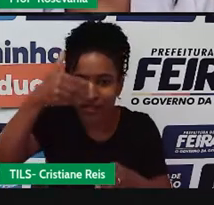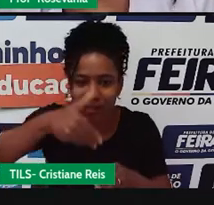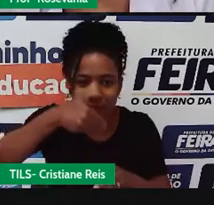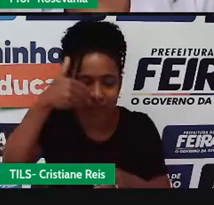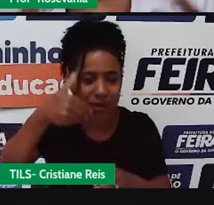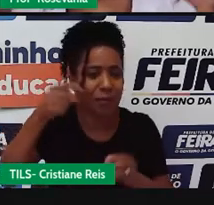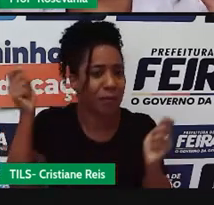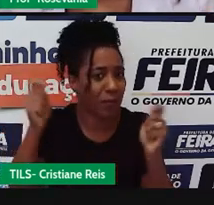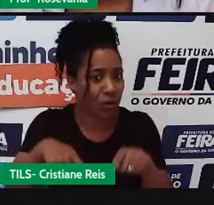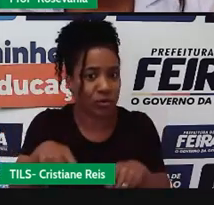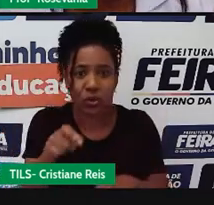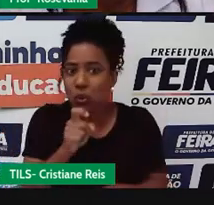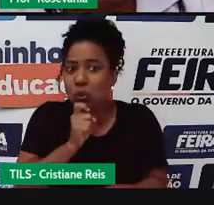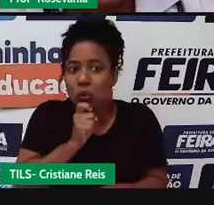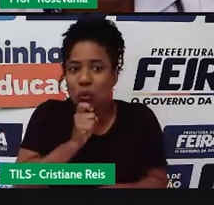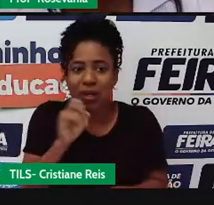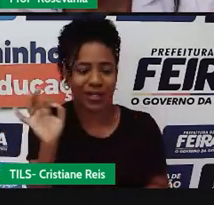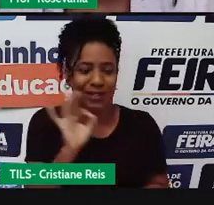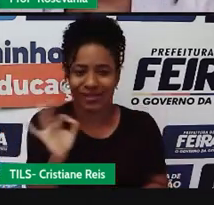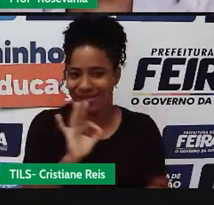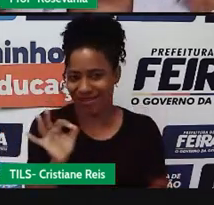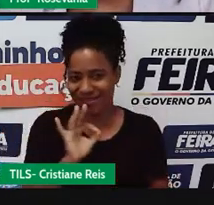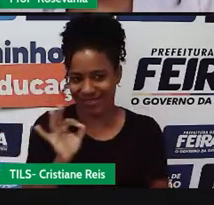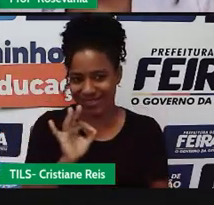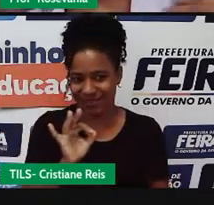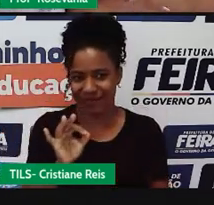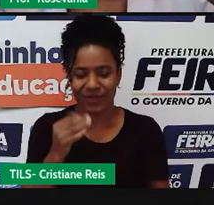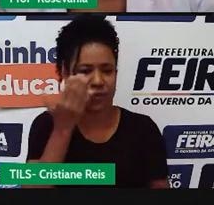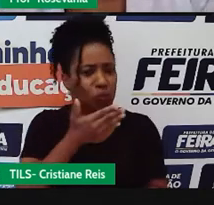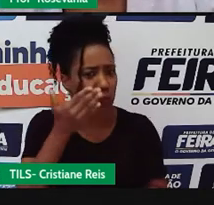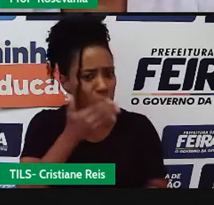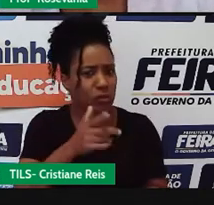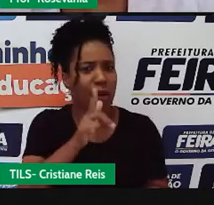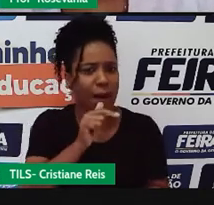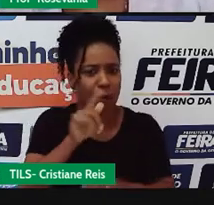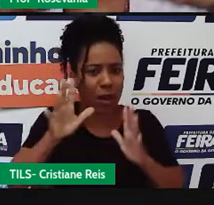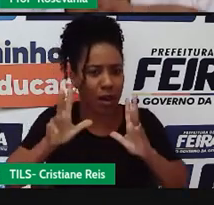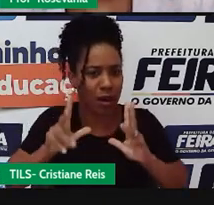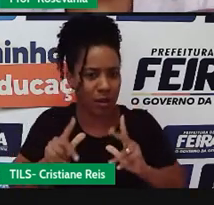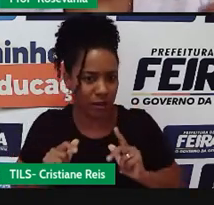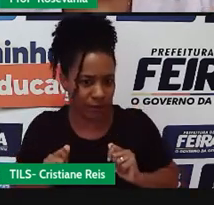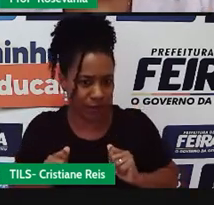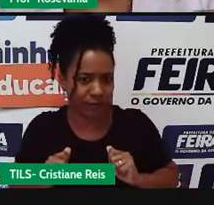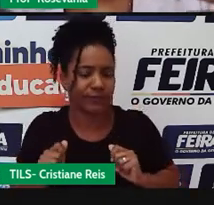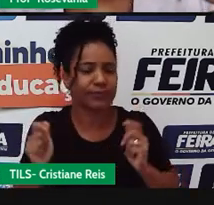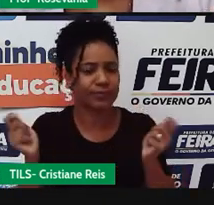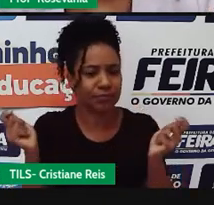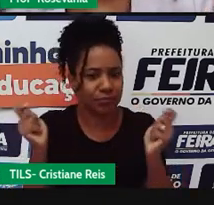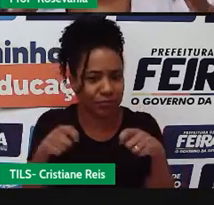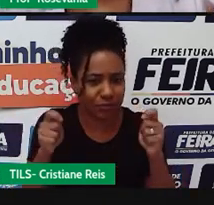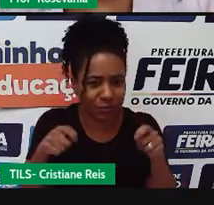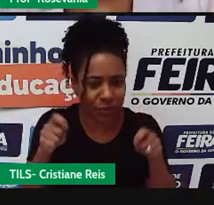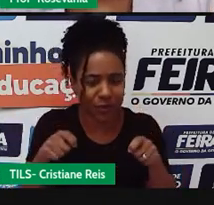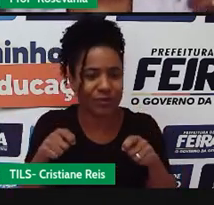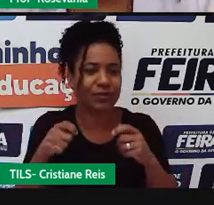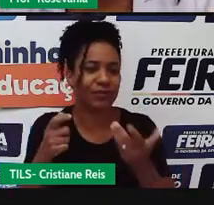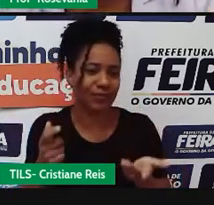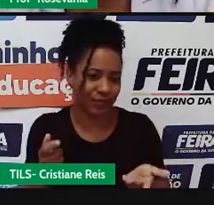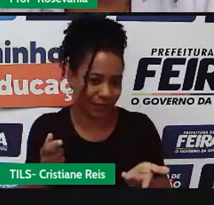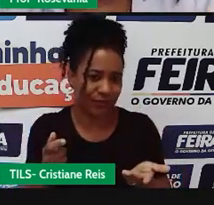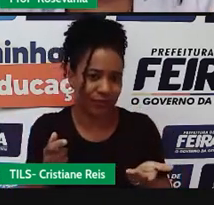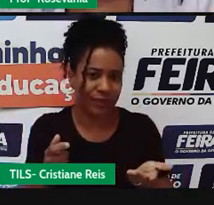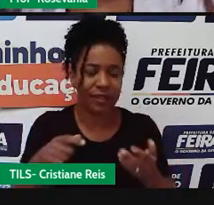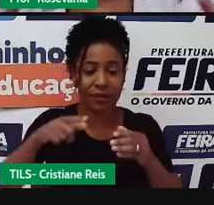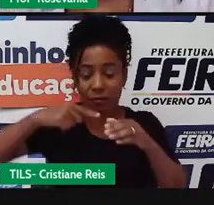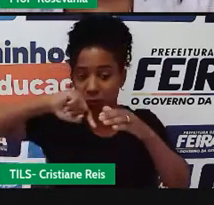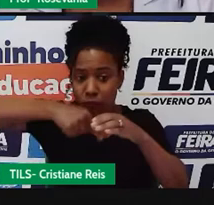lugar. Ela tá prontinha ali pra ser usada, seja ela, né, na parte, né, ou, né,